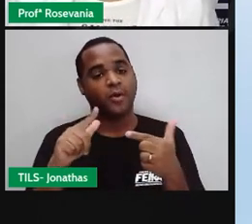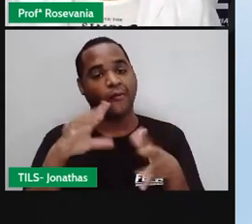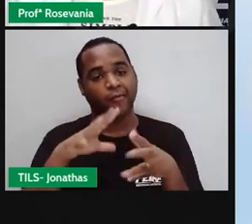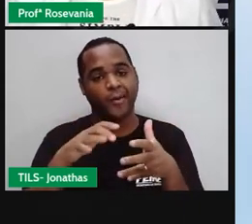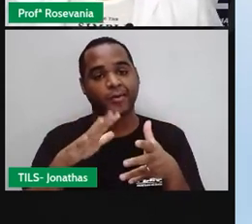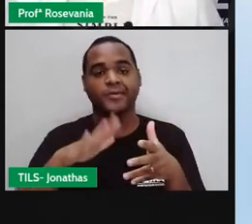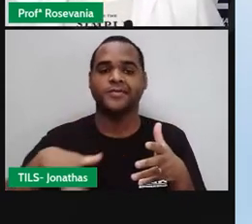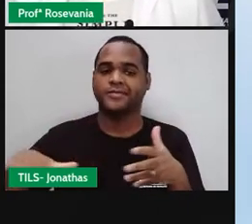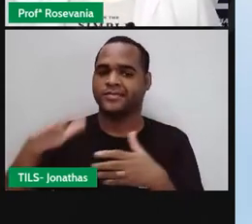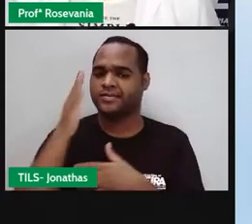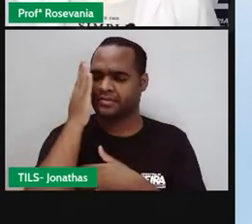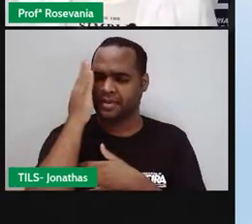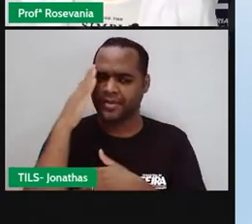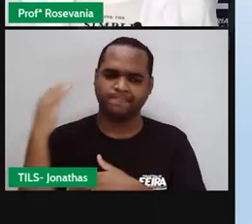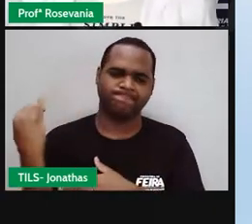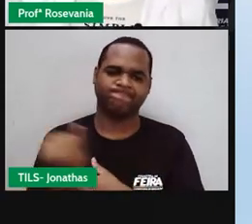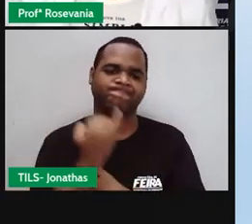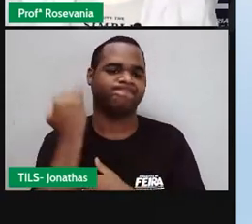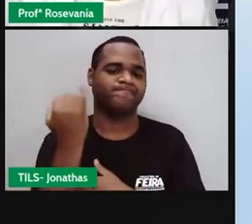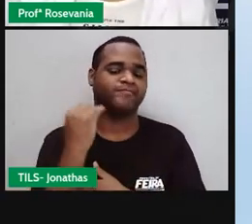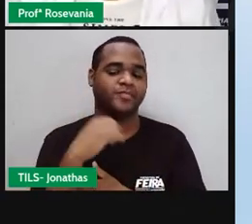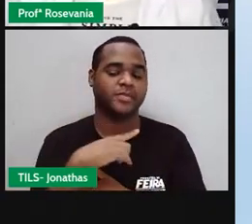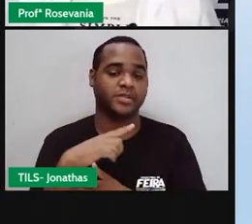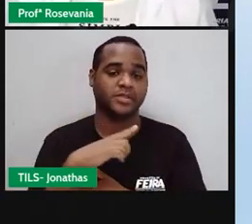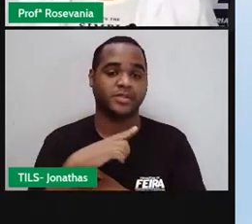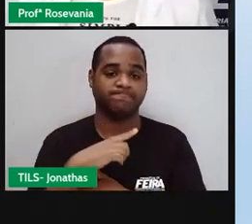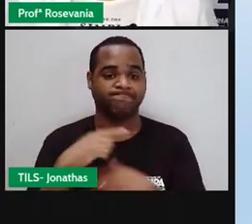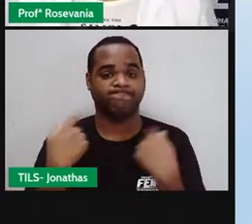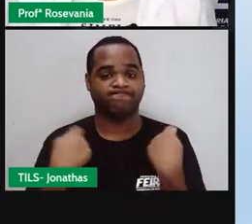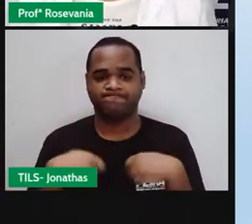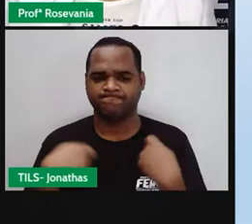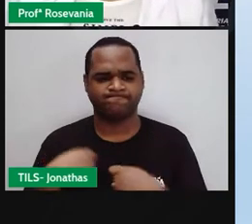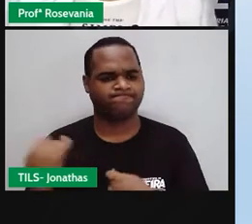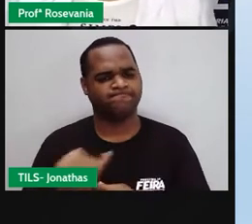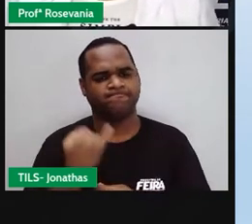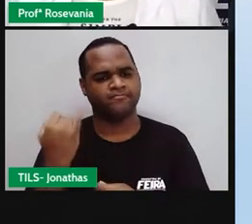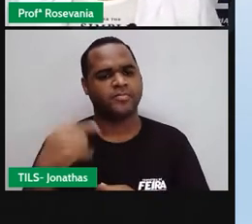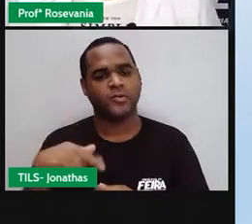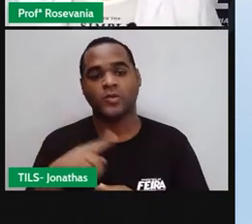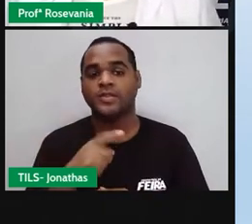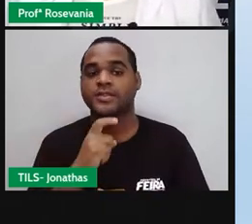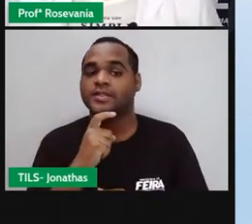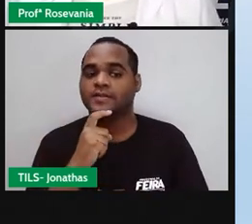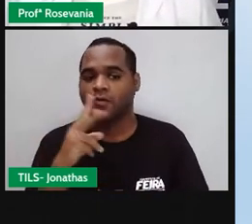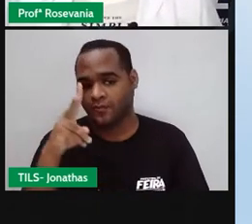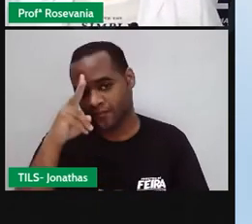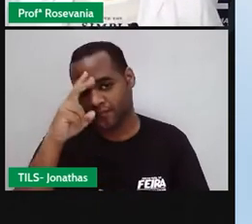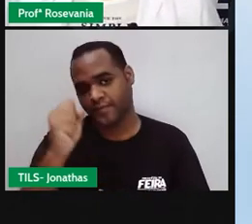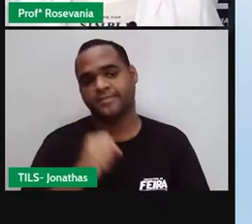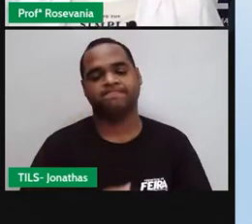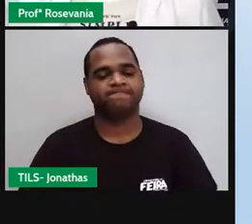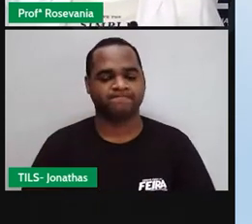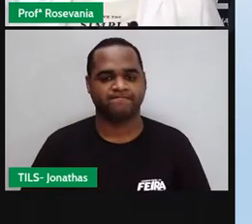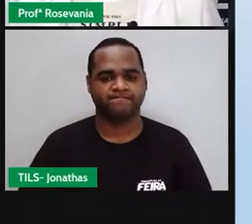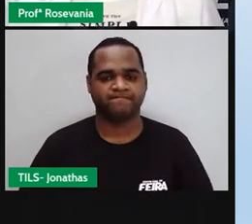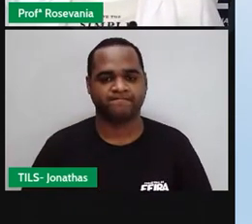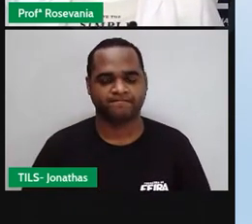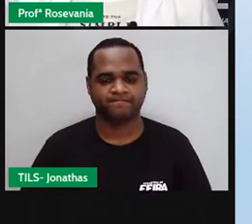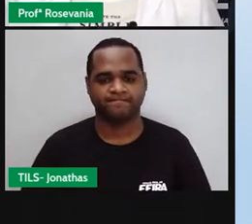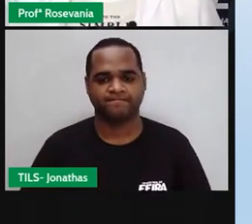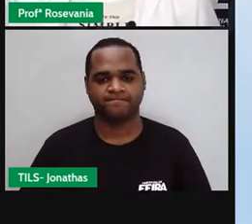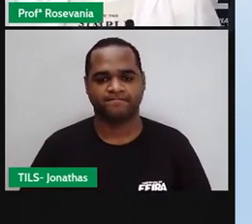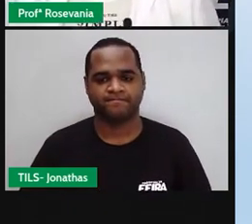é importante que continue tendo esse efeito estufa, porque senão, a gente morreria de frio, né. Bom,